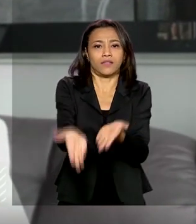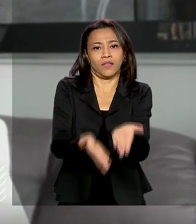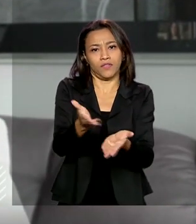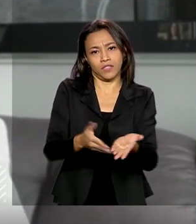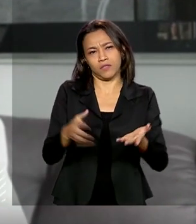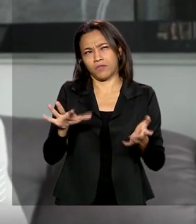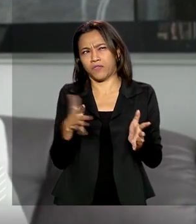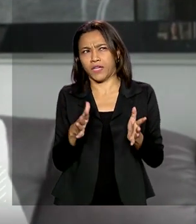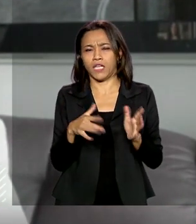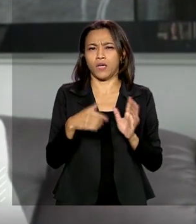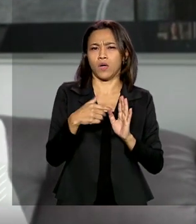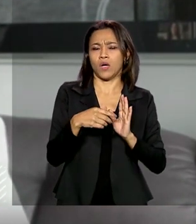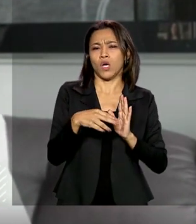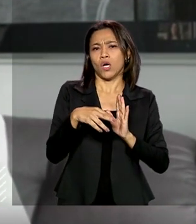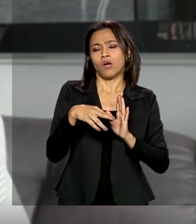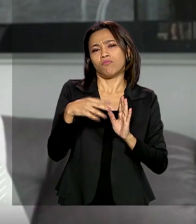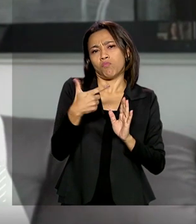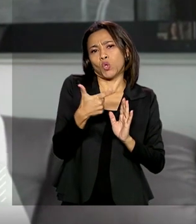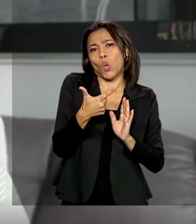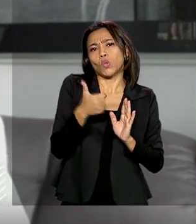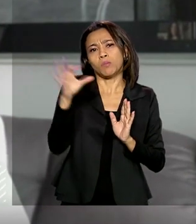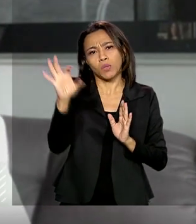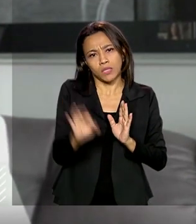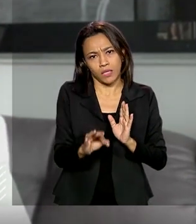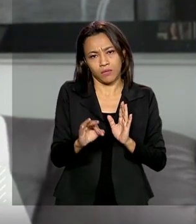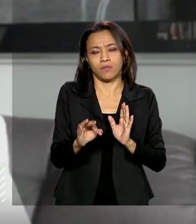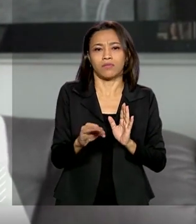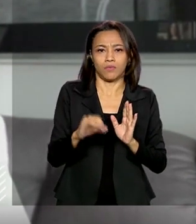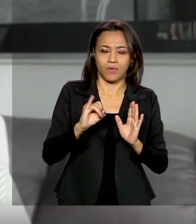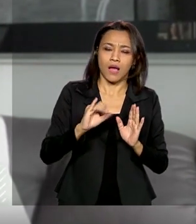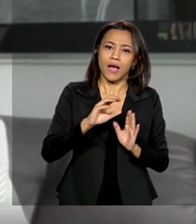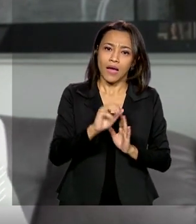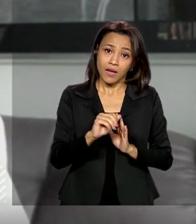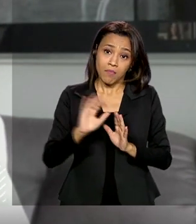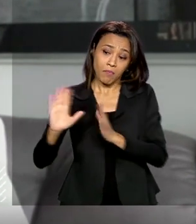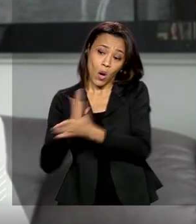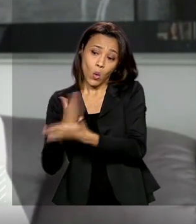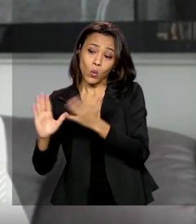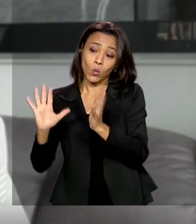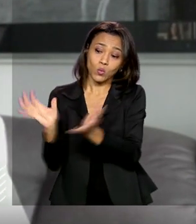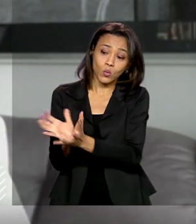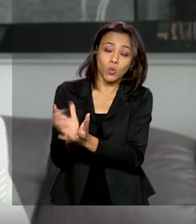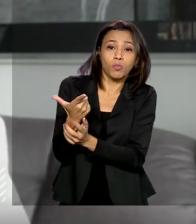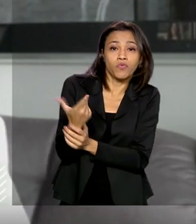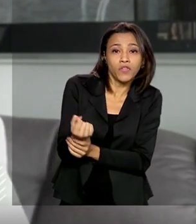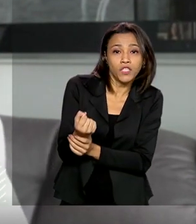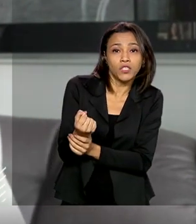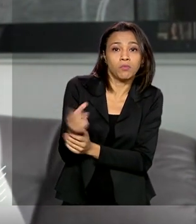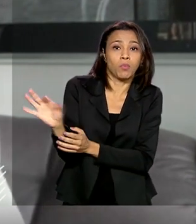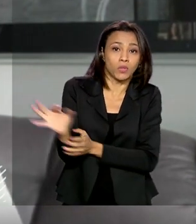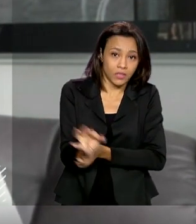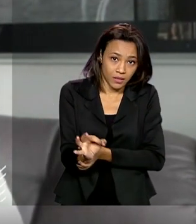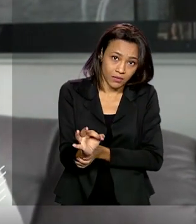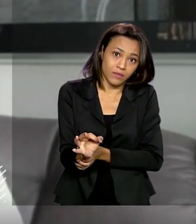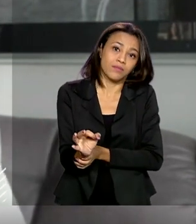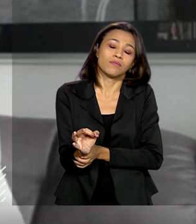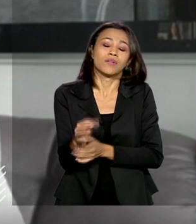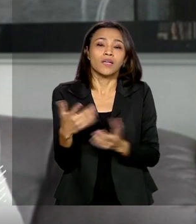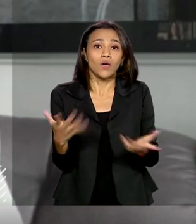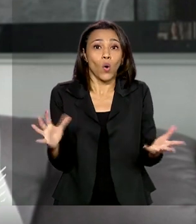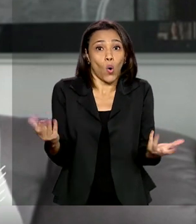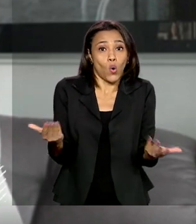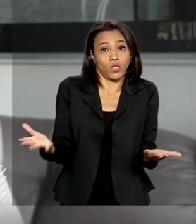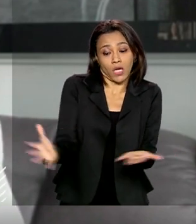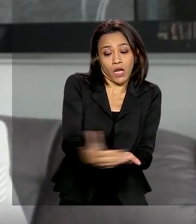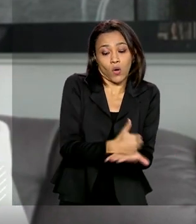ficaria em torno de 12%, para alguns setores, pelo menos 20% das empresas que atuam no setor de serviço, recolhem hoje